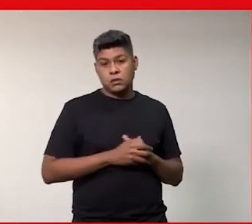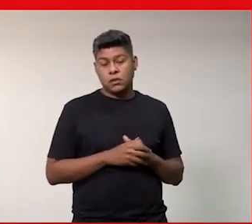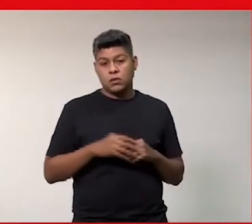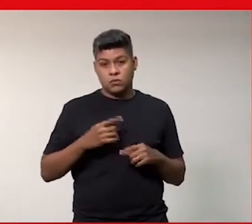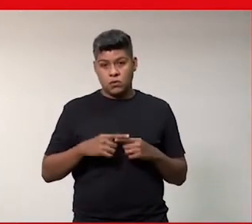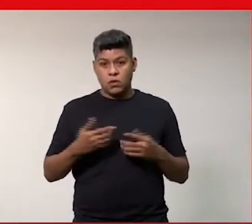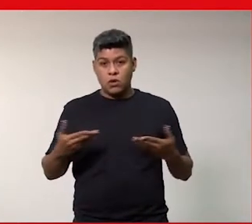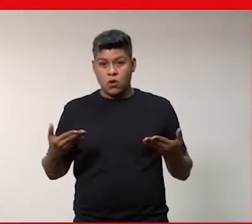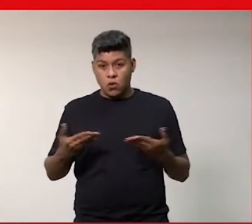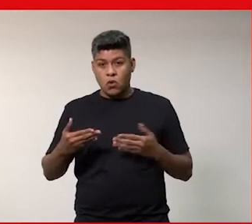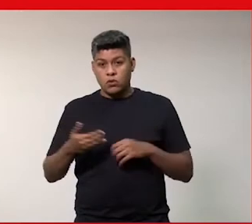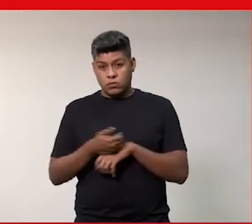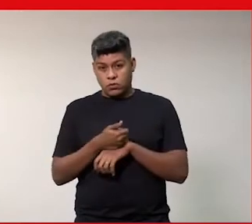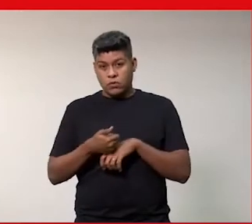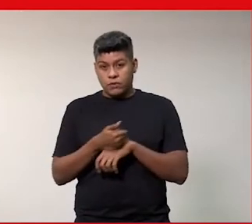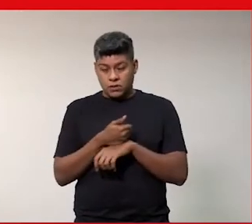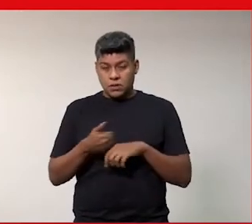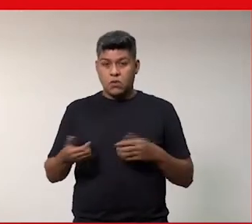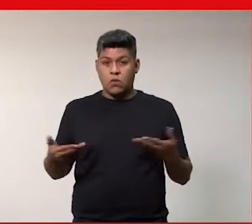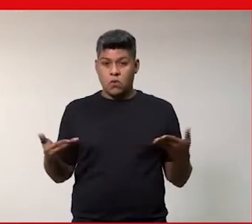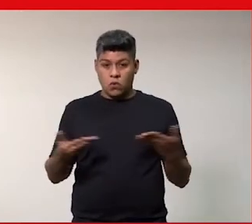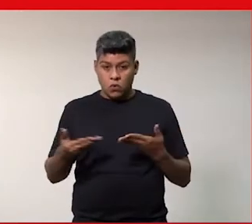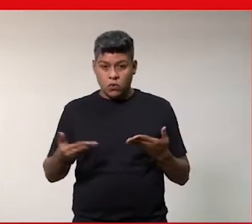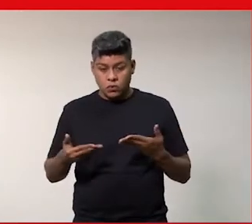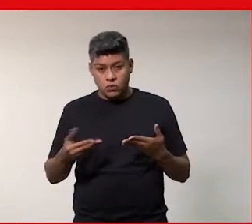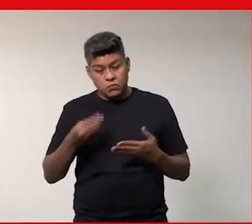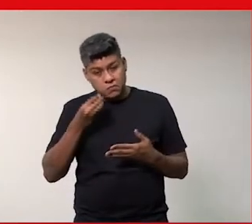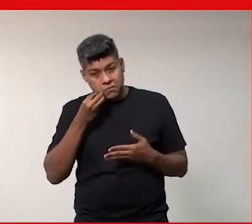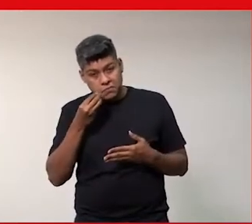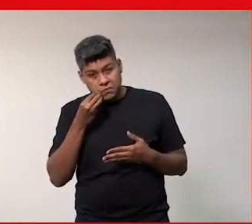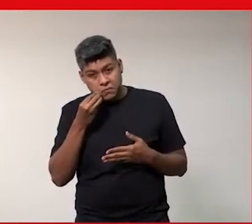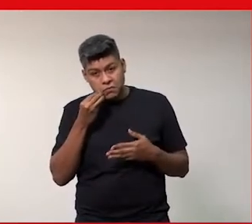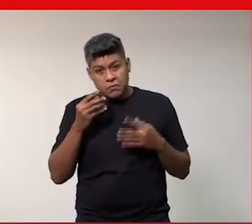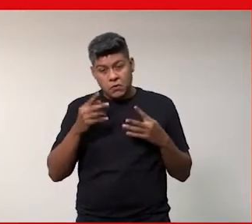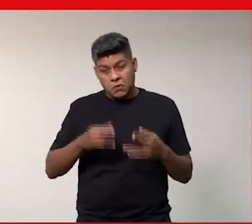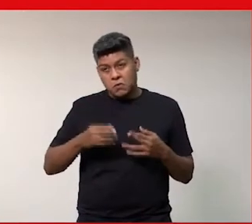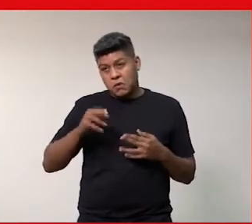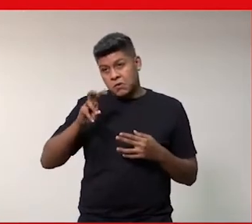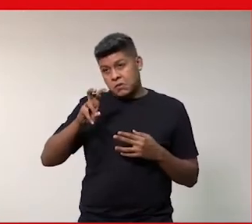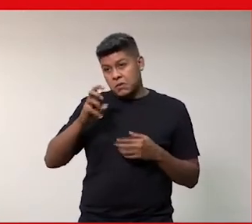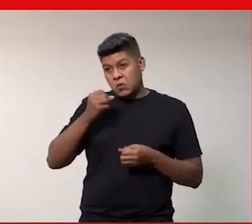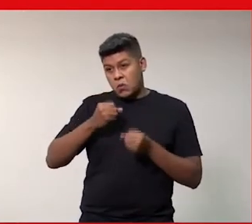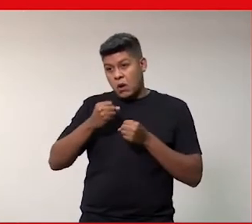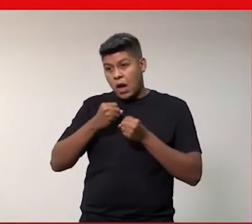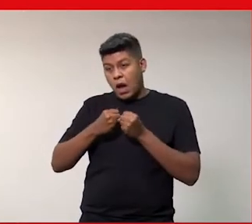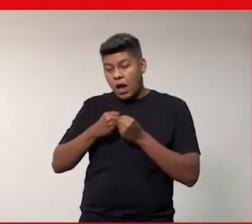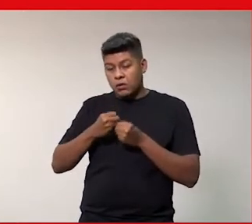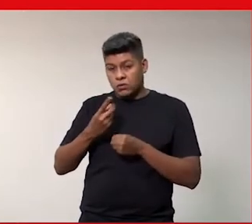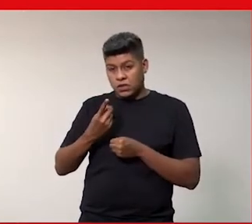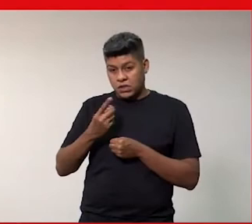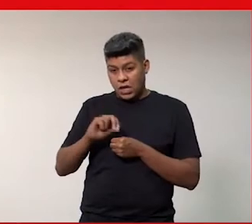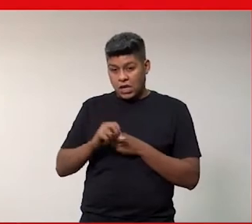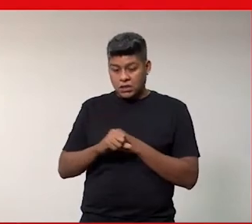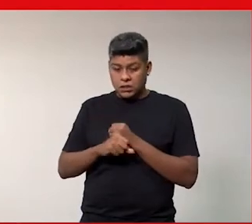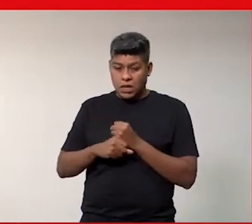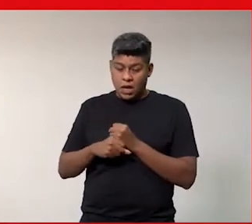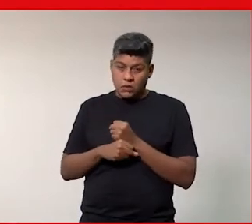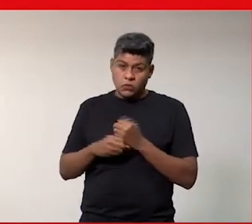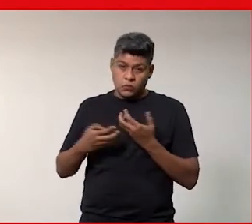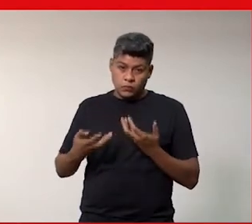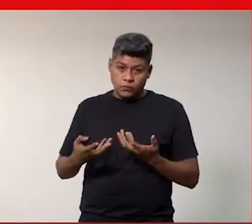hoje a profissão que ele vai atuar hoje provavelmente não vai ser a que ele vai atuar daqui a 5 anos daqui a 10 anos e